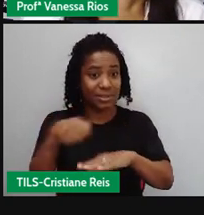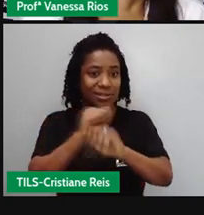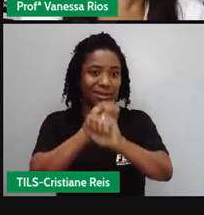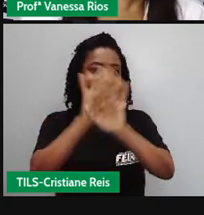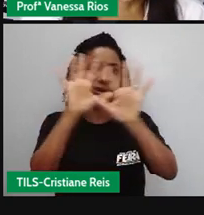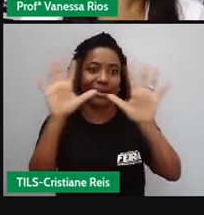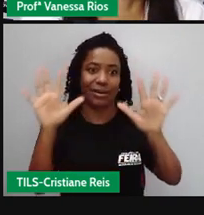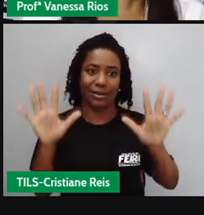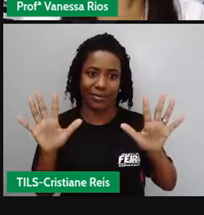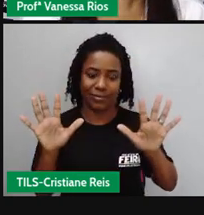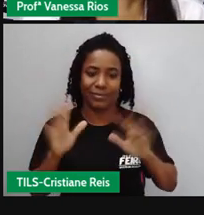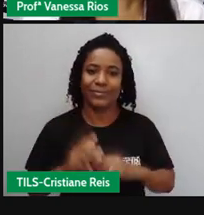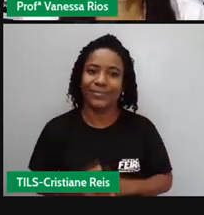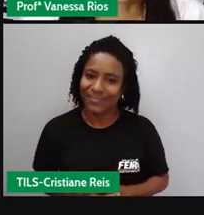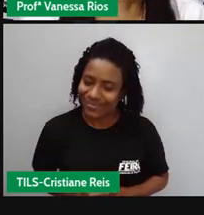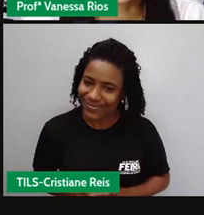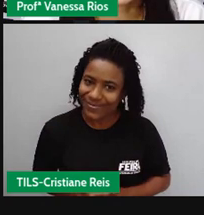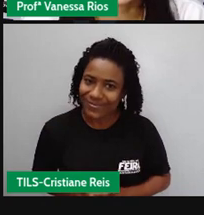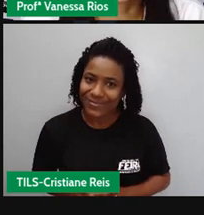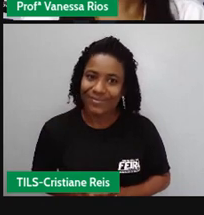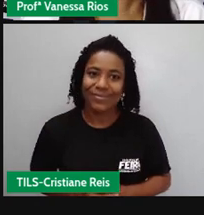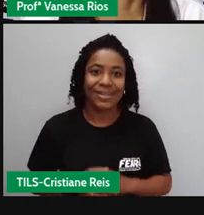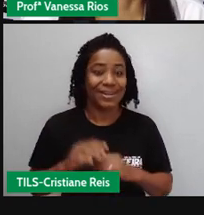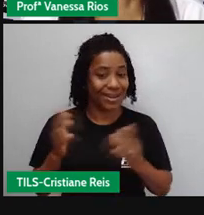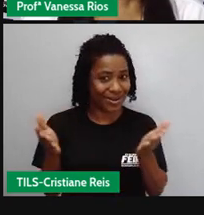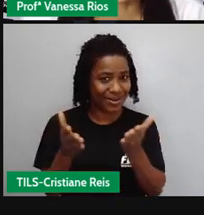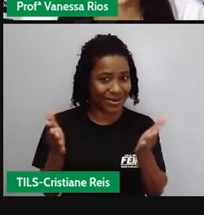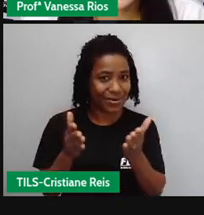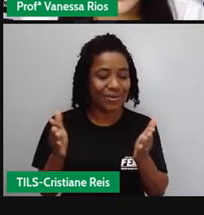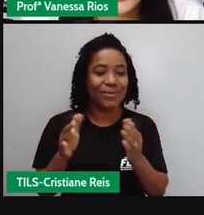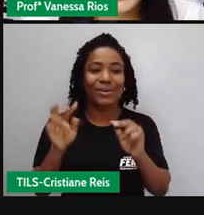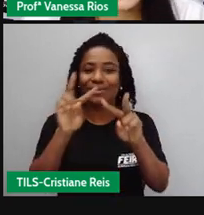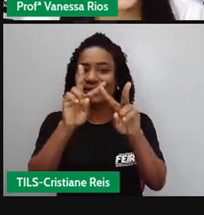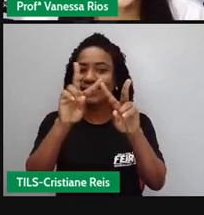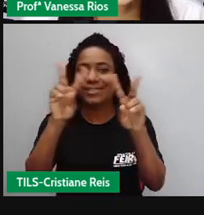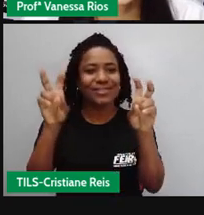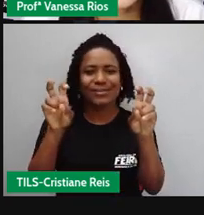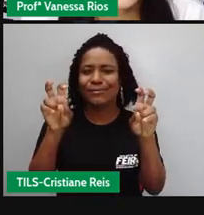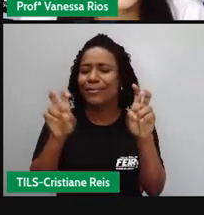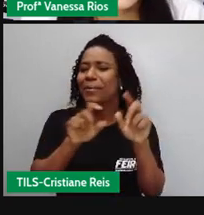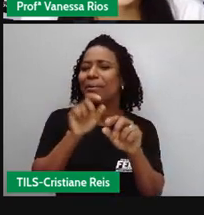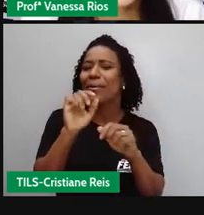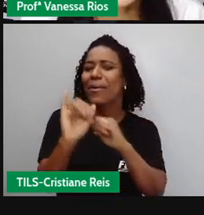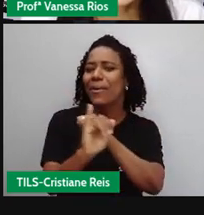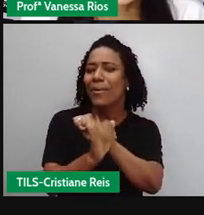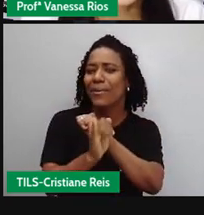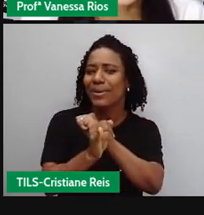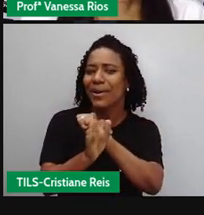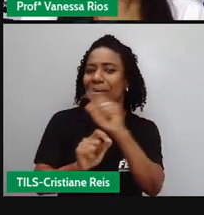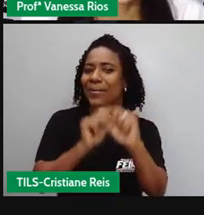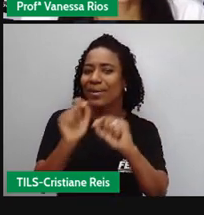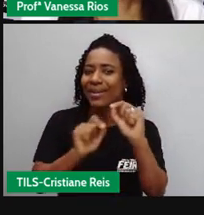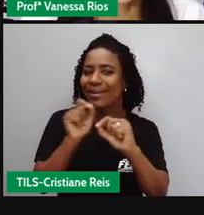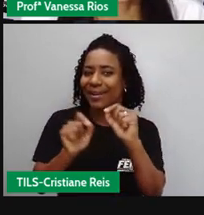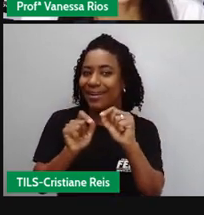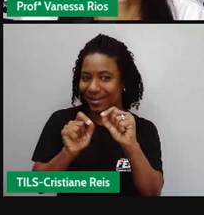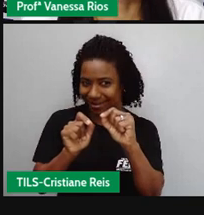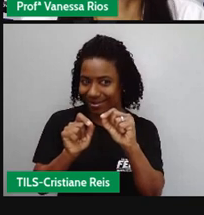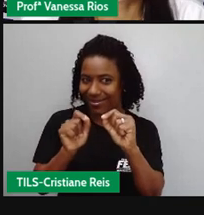E aí a gente volta revisando o que é crônica. A crônica é um